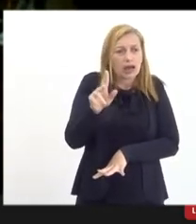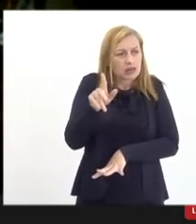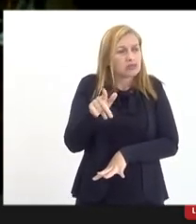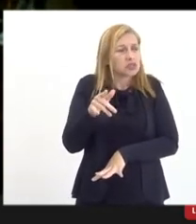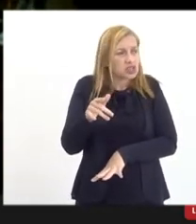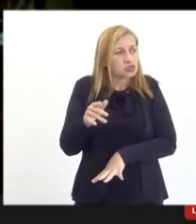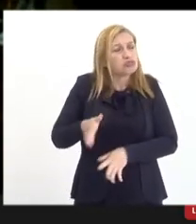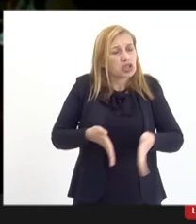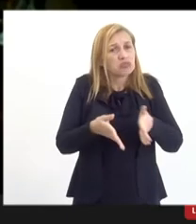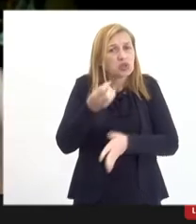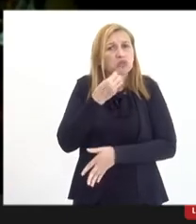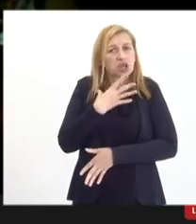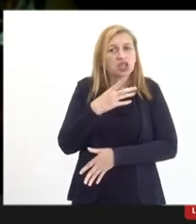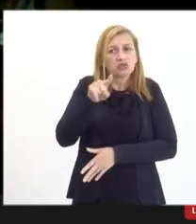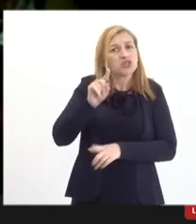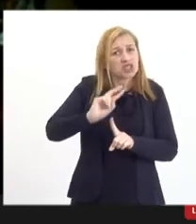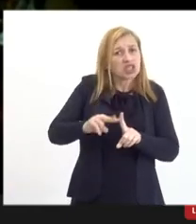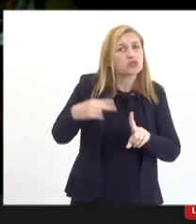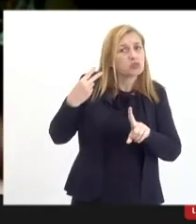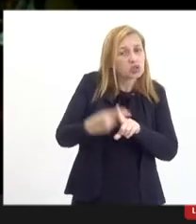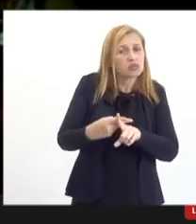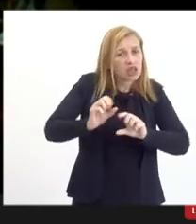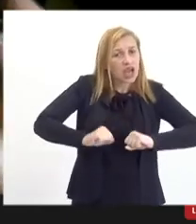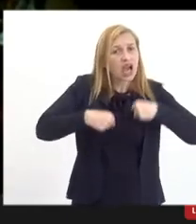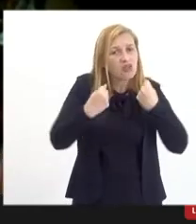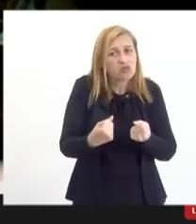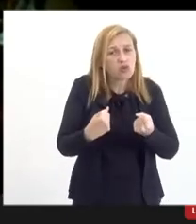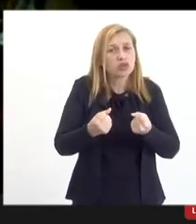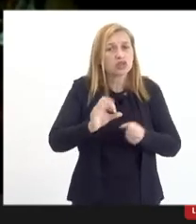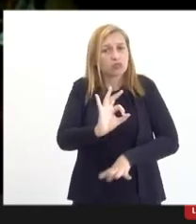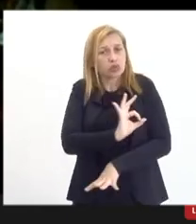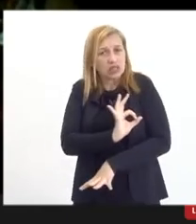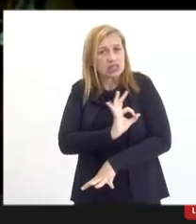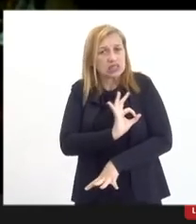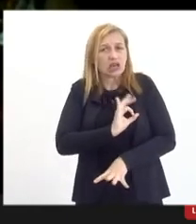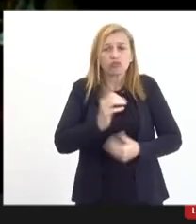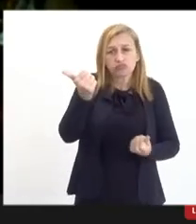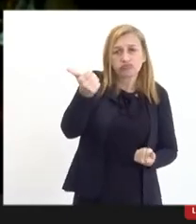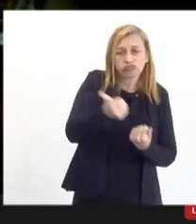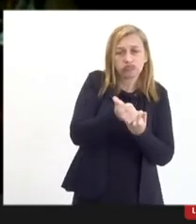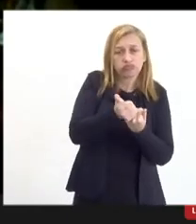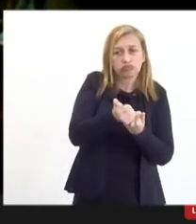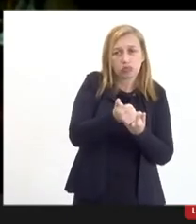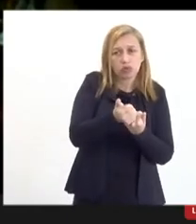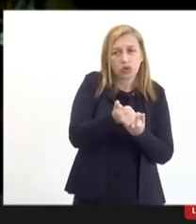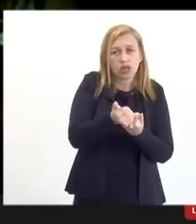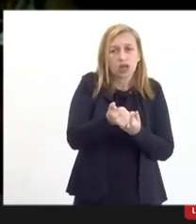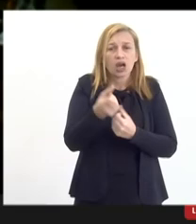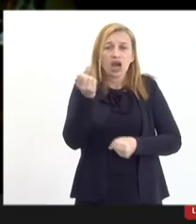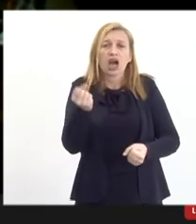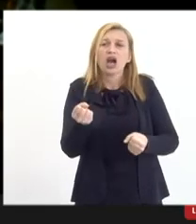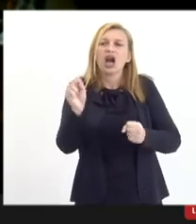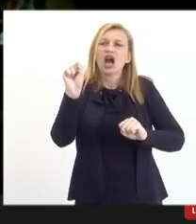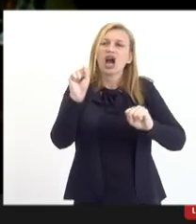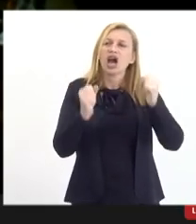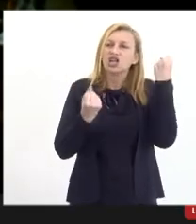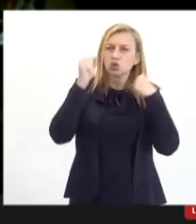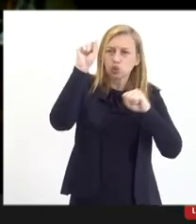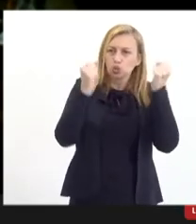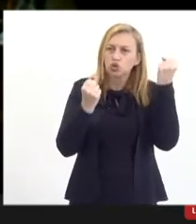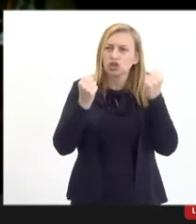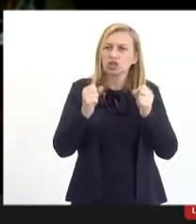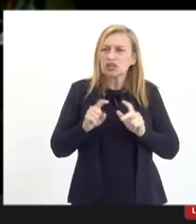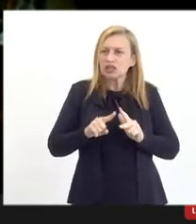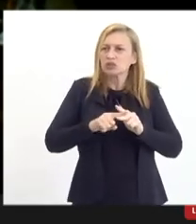caminho também, de você multiplicar a força policial de apoio à indústria sem onerar